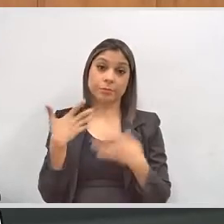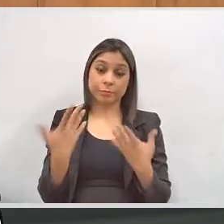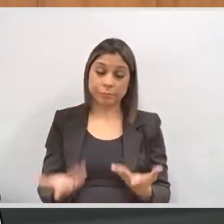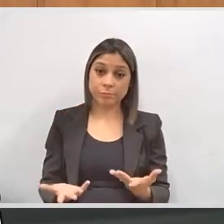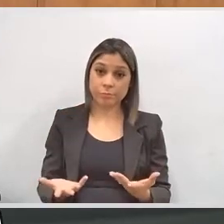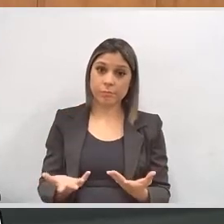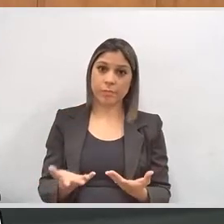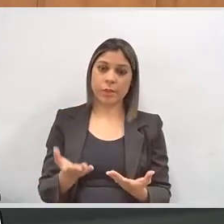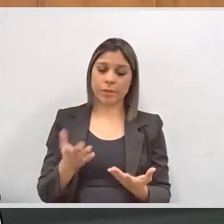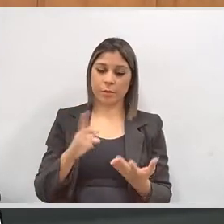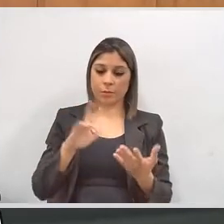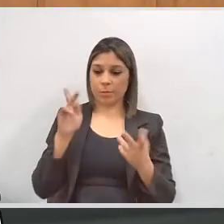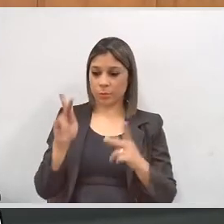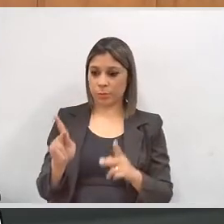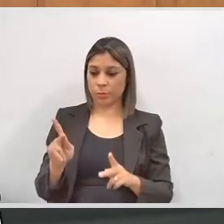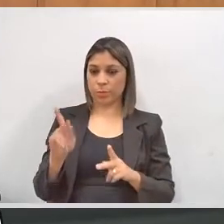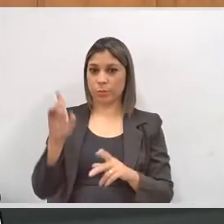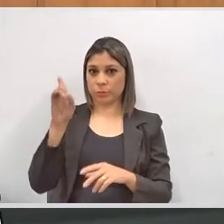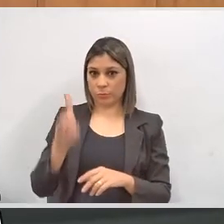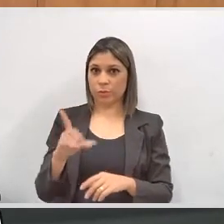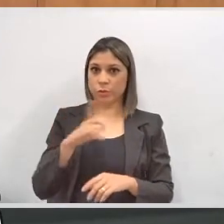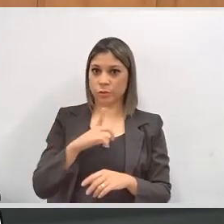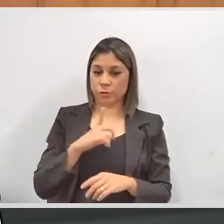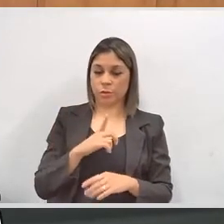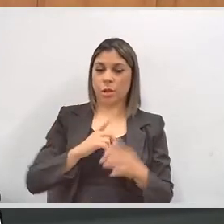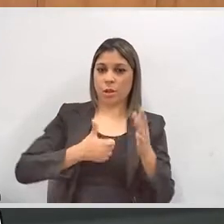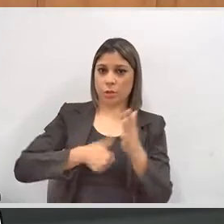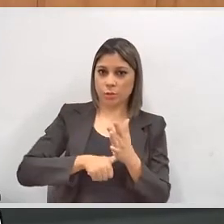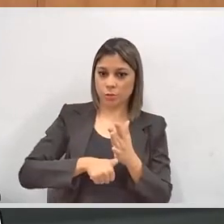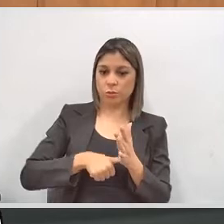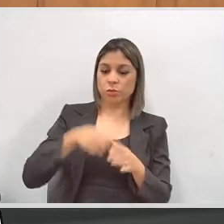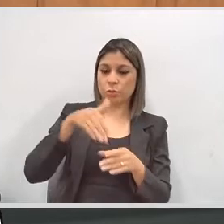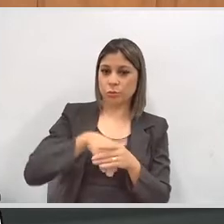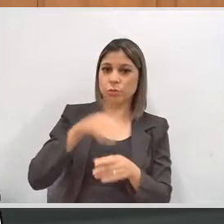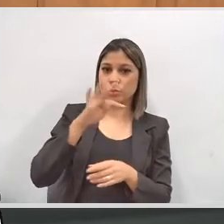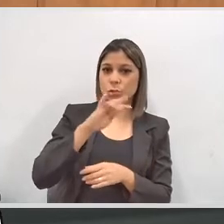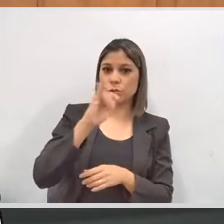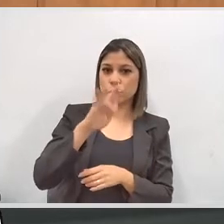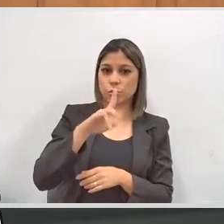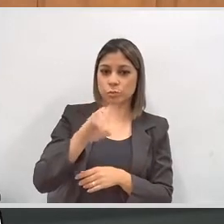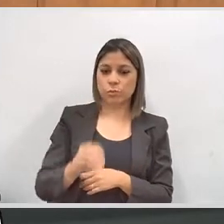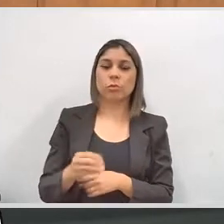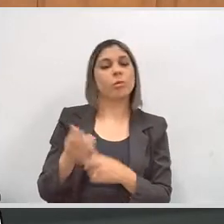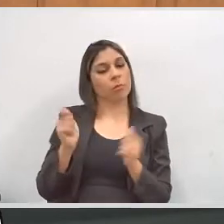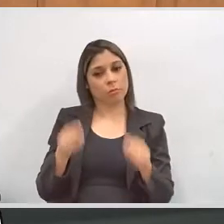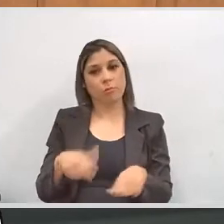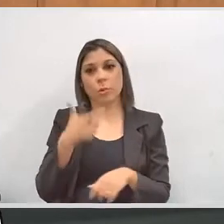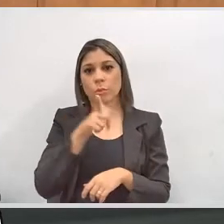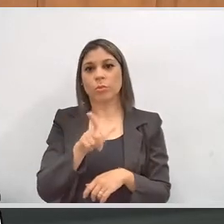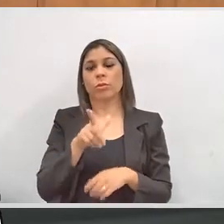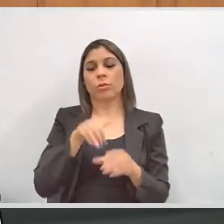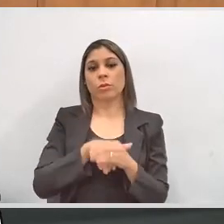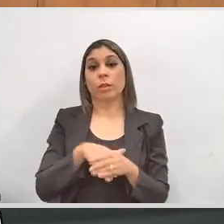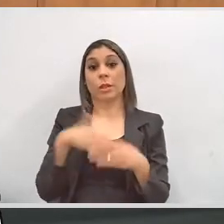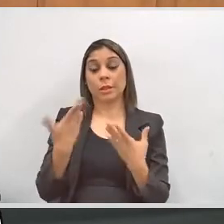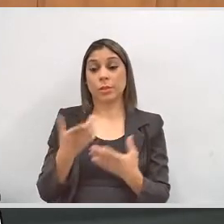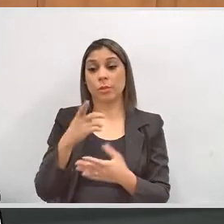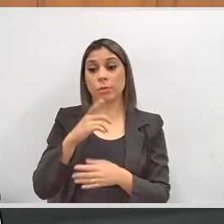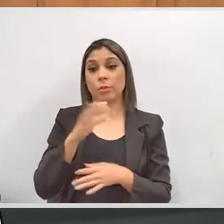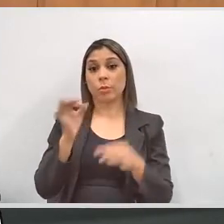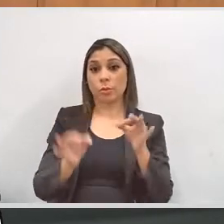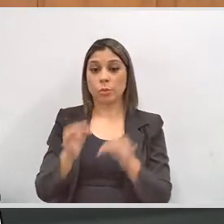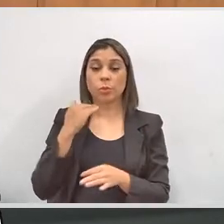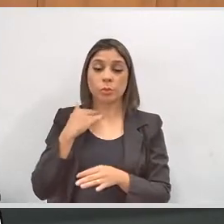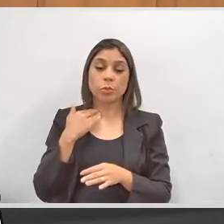Então, uma vez que ele obteve o título, ele terá, ele será apto a votar. O juiz eleitoral reconhece que ele pode votar porque foi capaz,